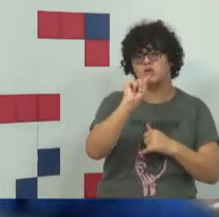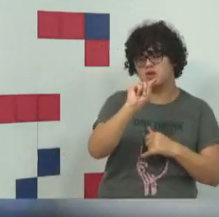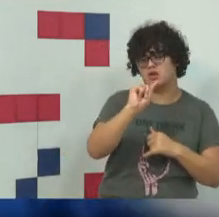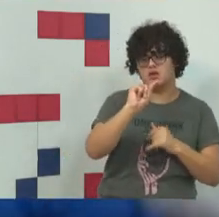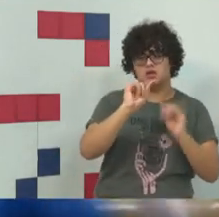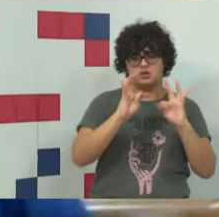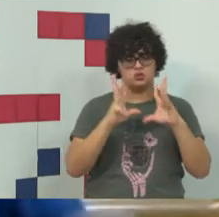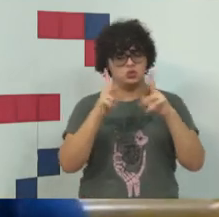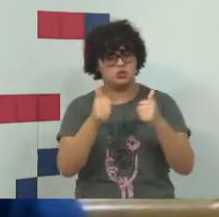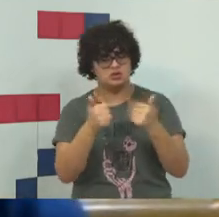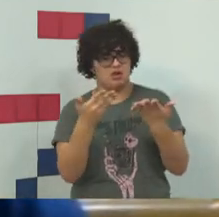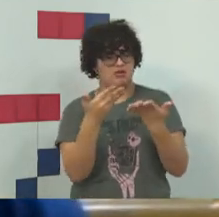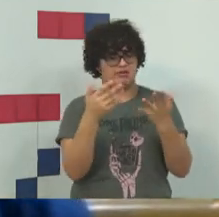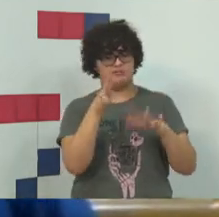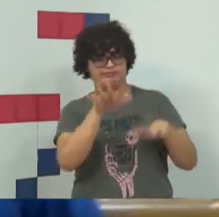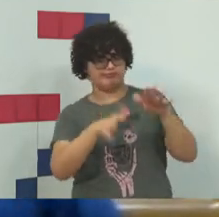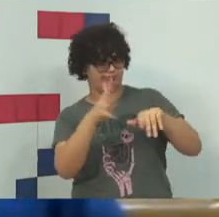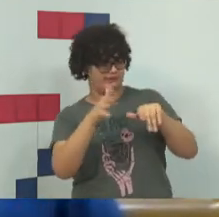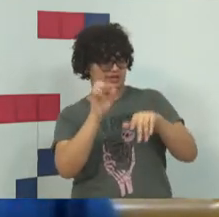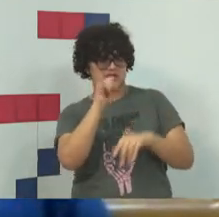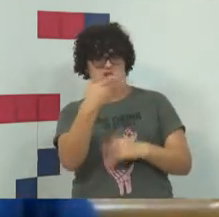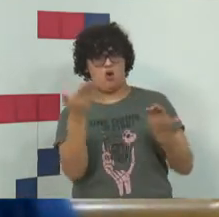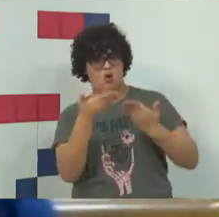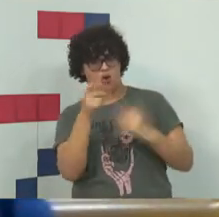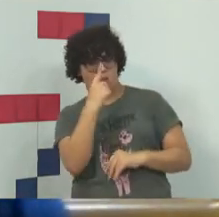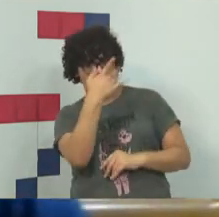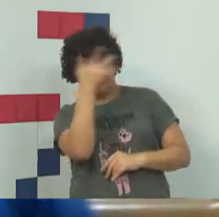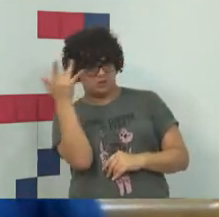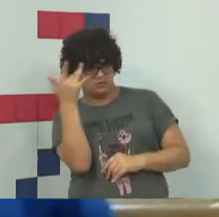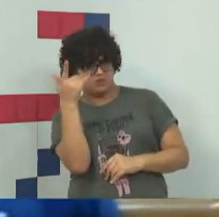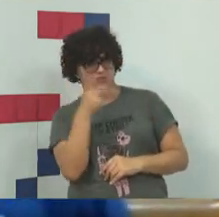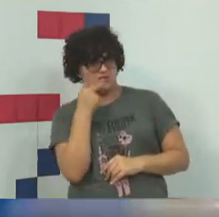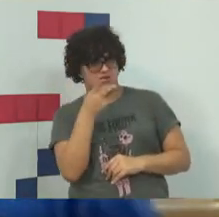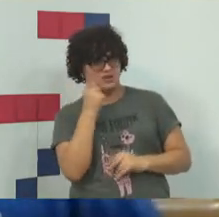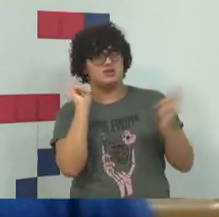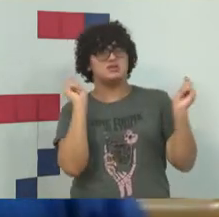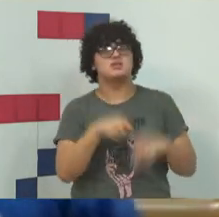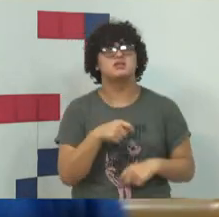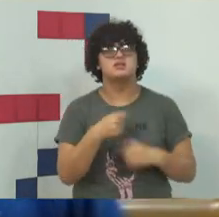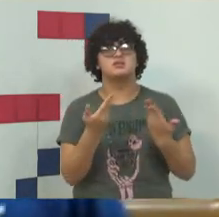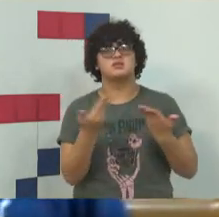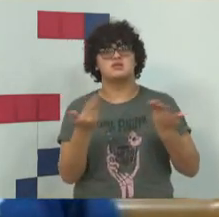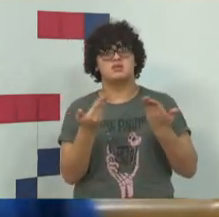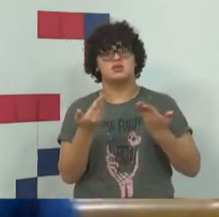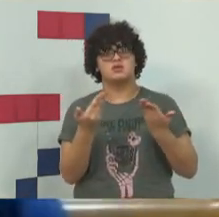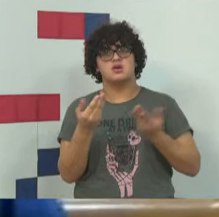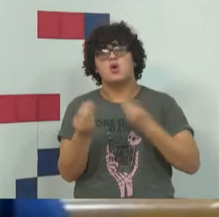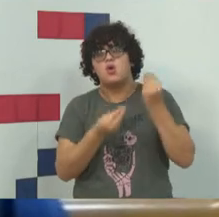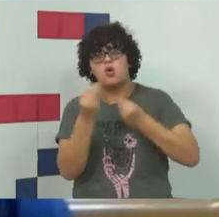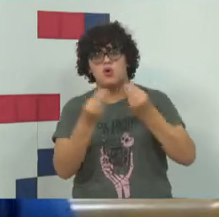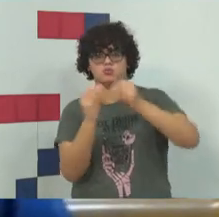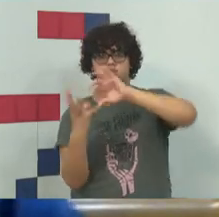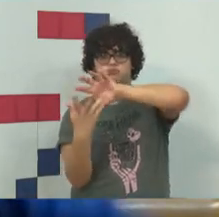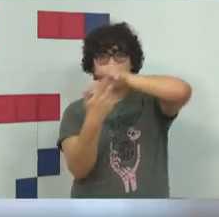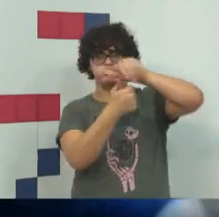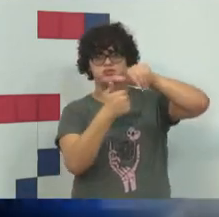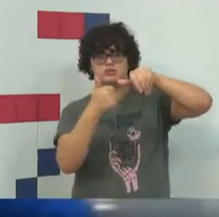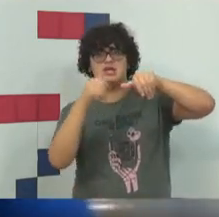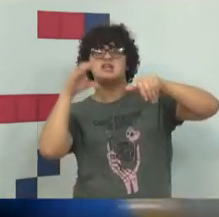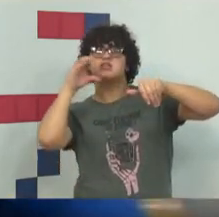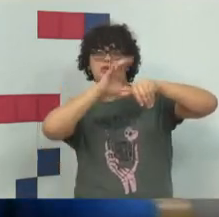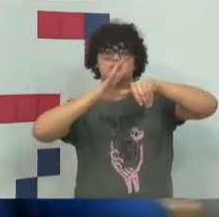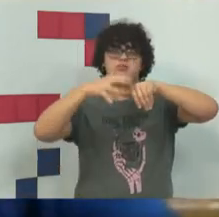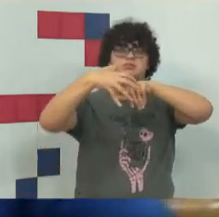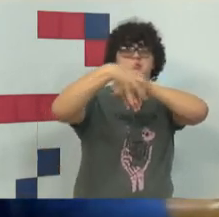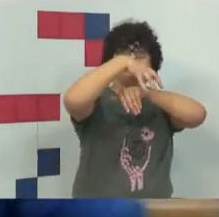tudo virou relativo, sabe, peraí, se um cientista está dizendo que existe, aí mudando um pouco, o aquecimento global e uma outra